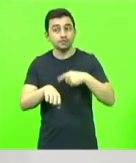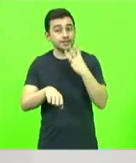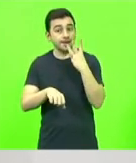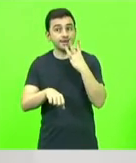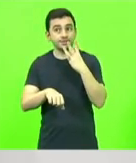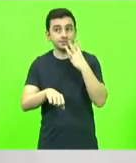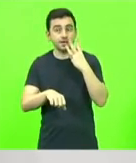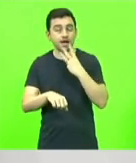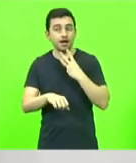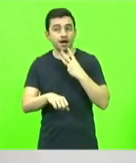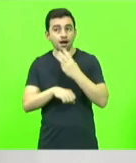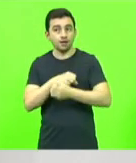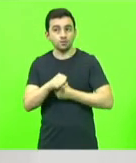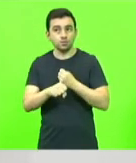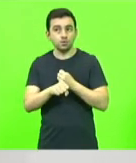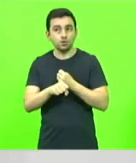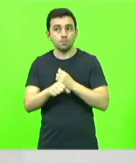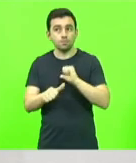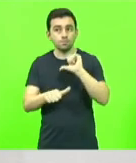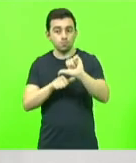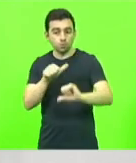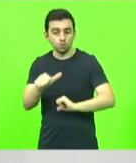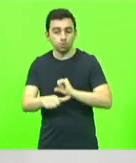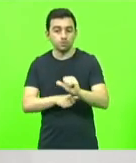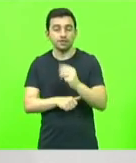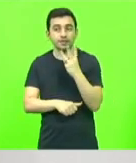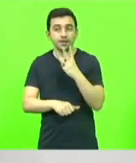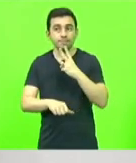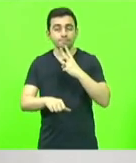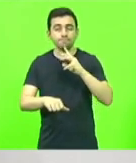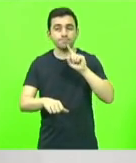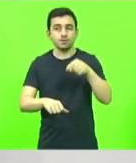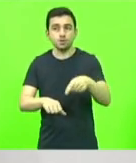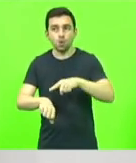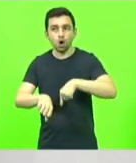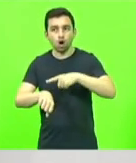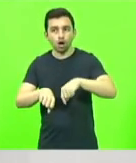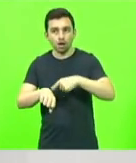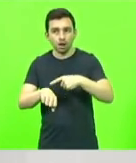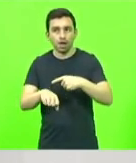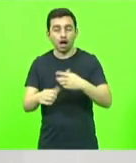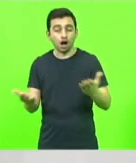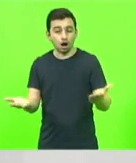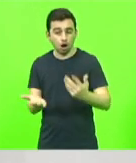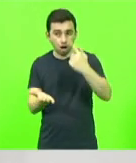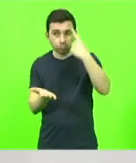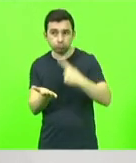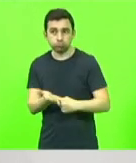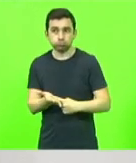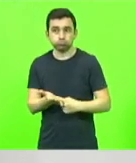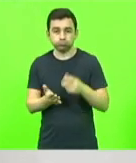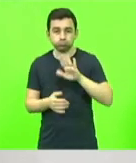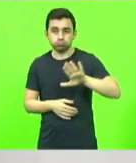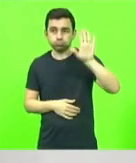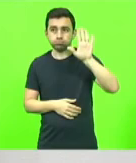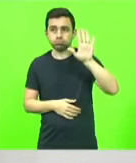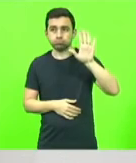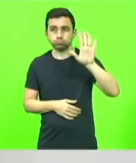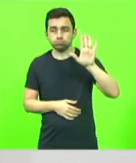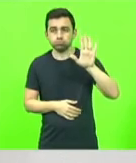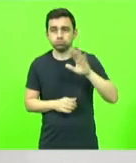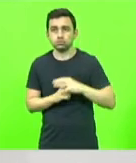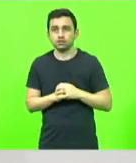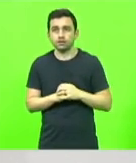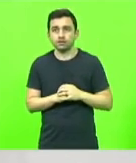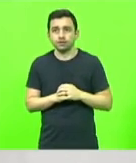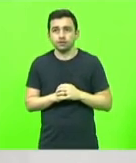para 3.000 horas no ensino médio. E a promessa que foi feita é